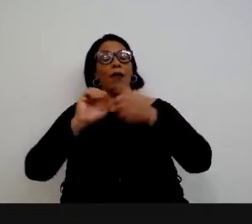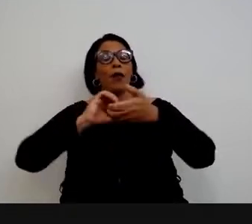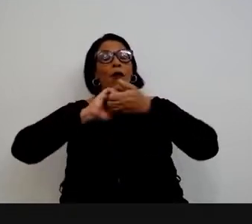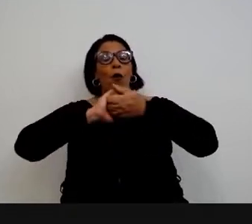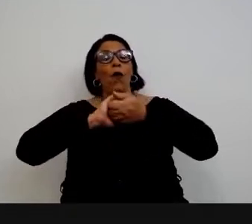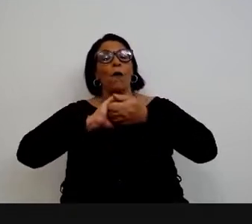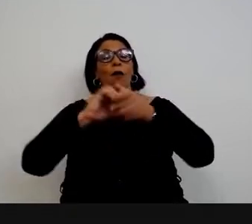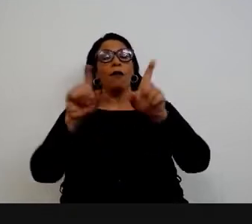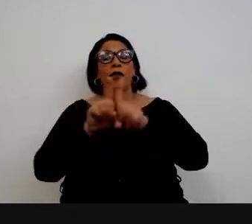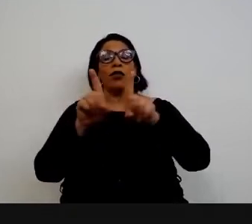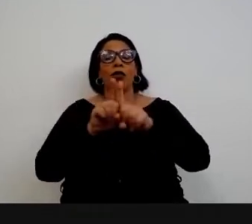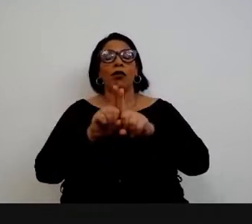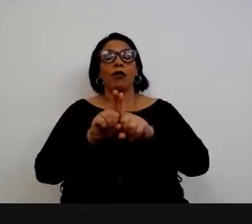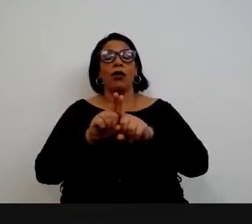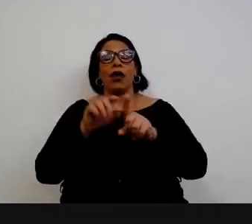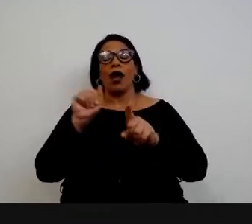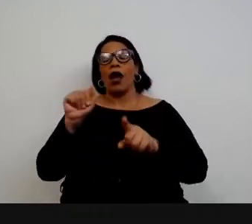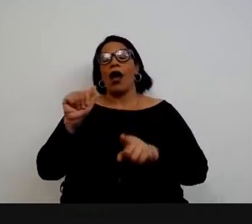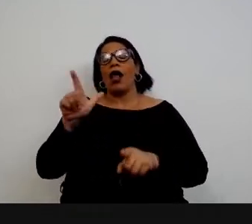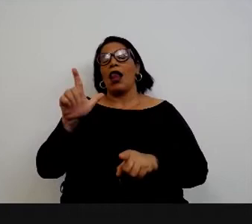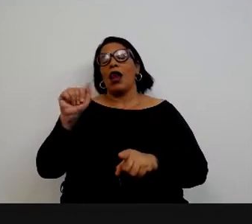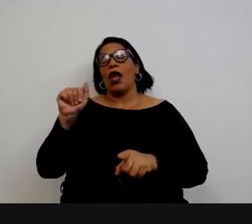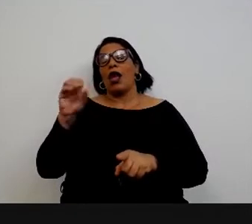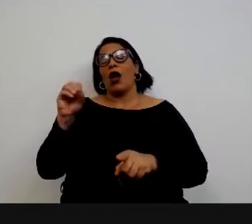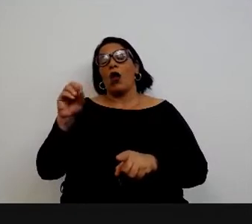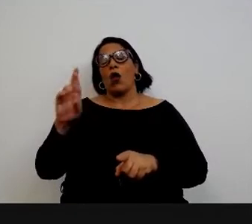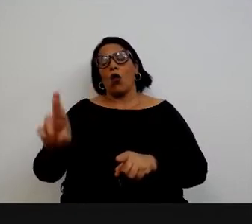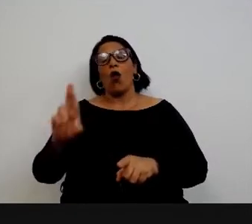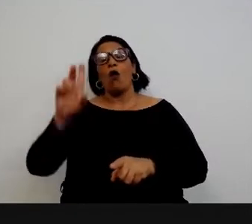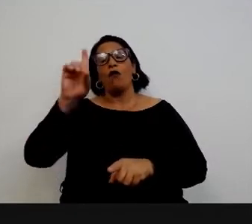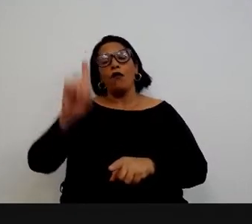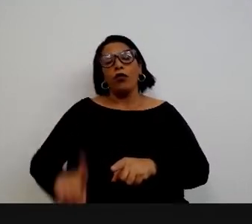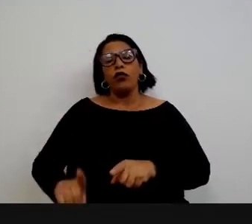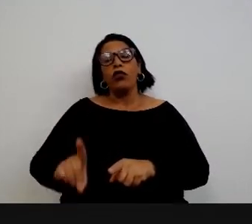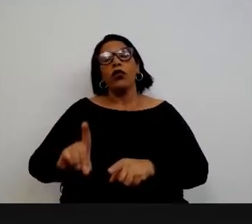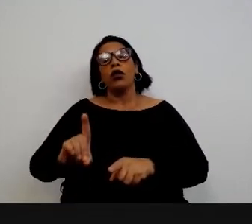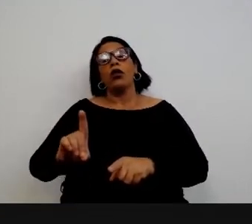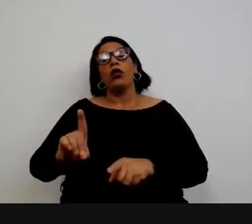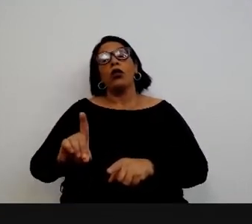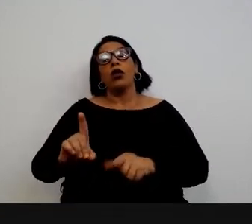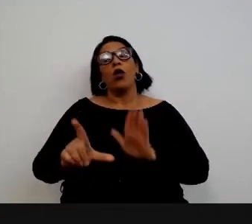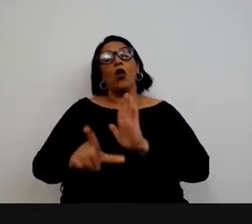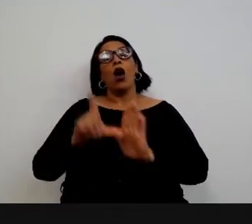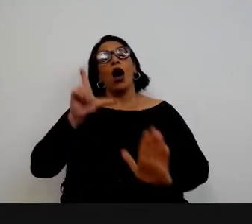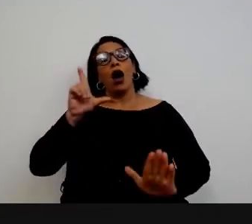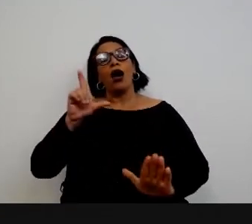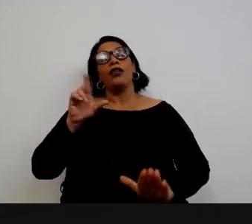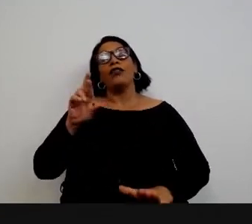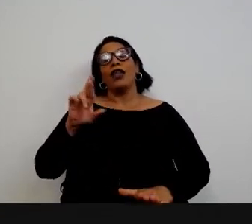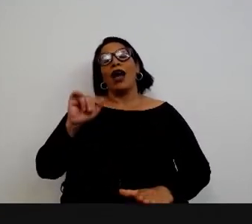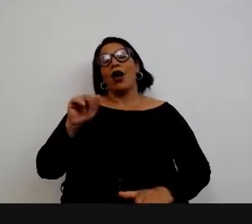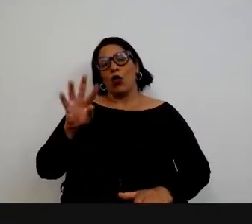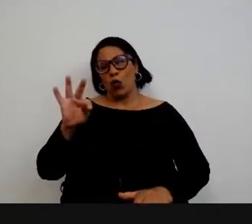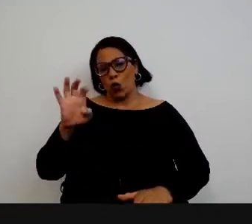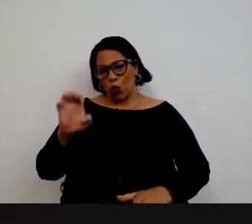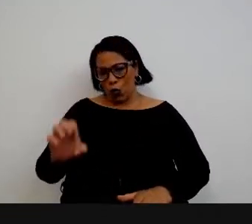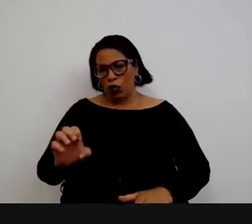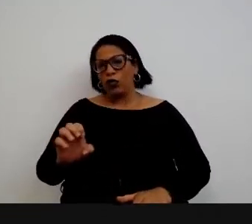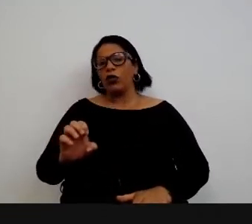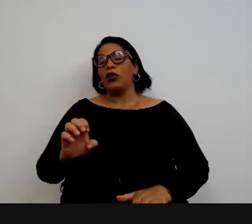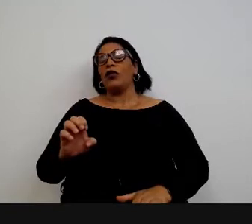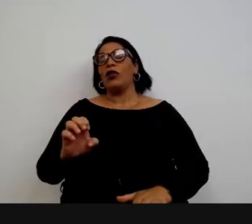saudação ao Alaor Marques, que foi o diretor, o antecessor da Ruth, que também